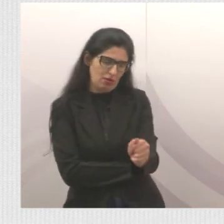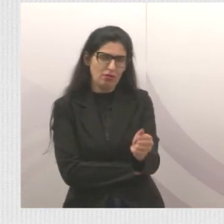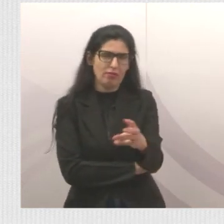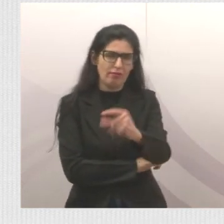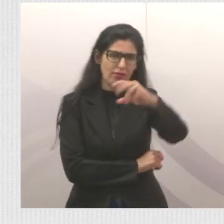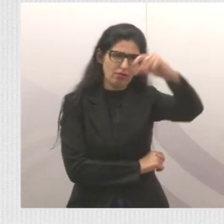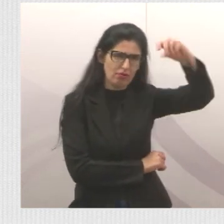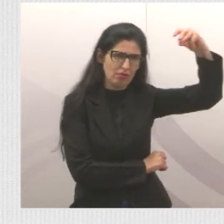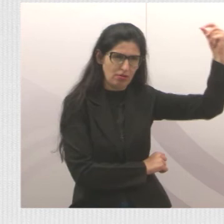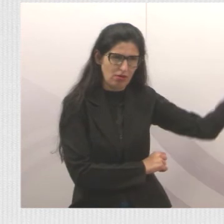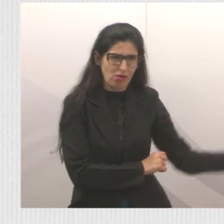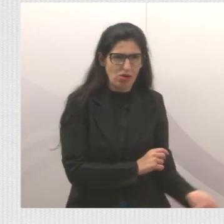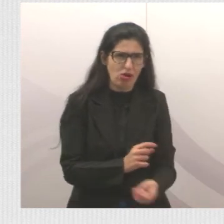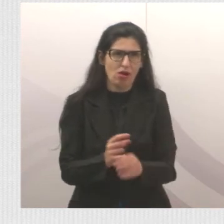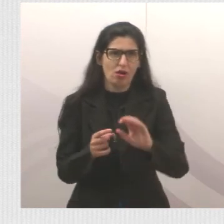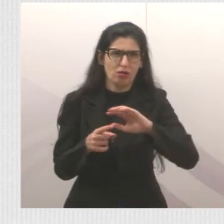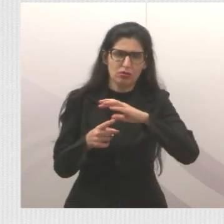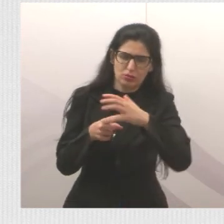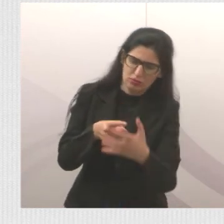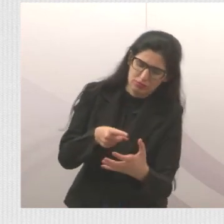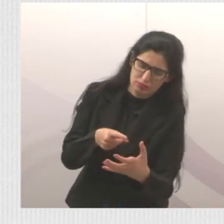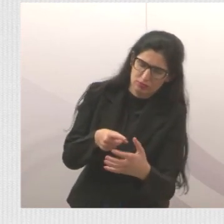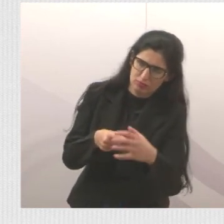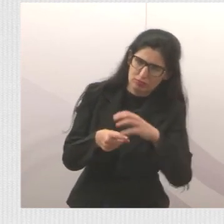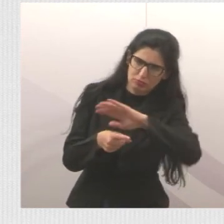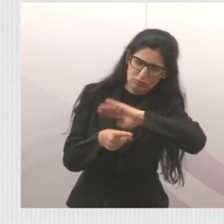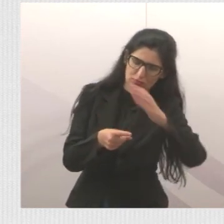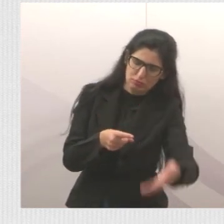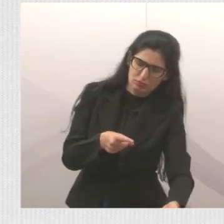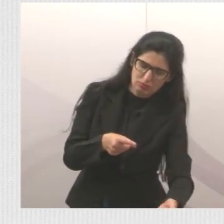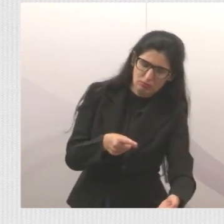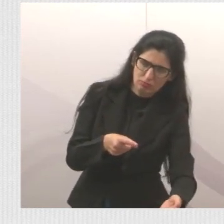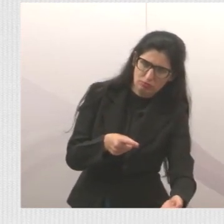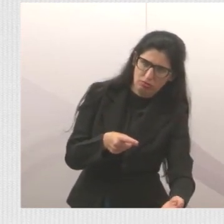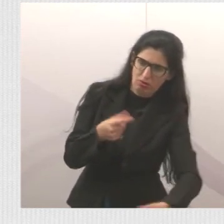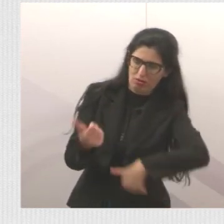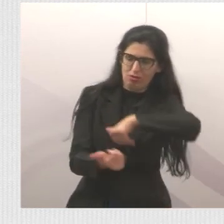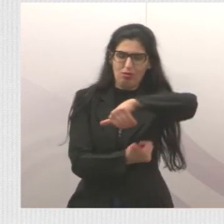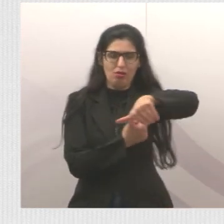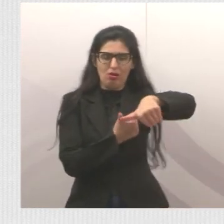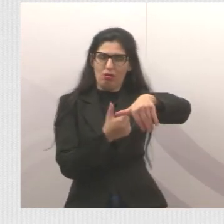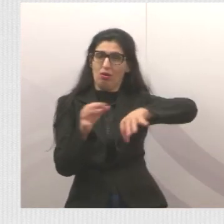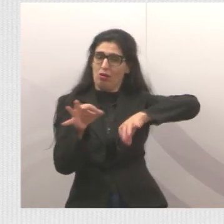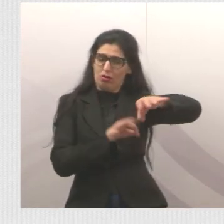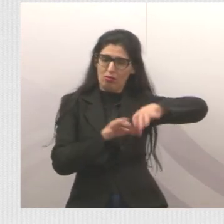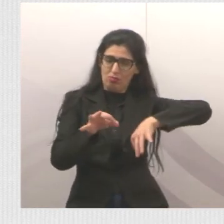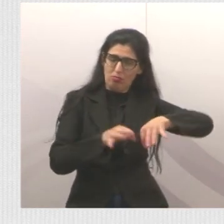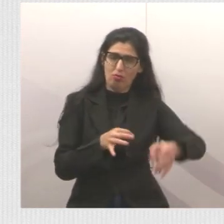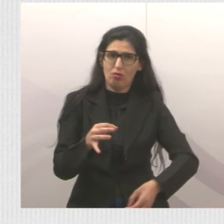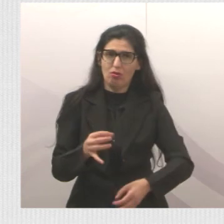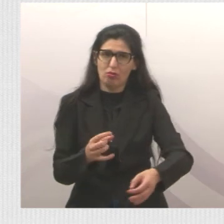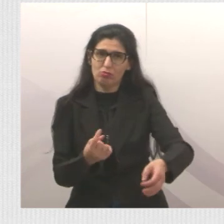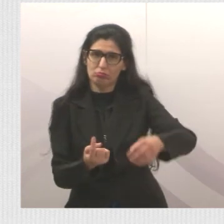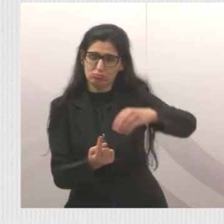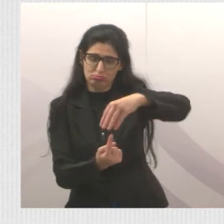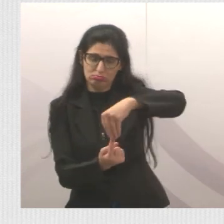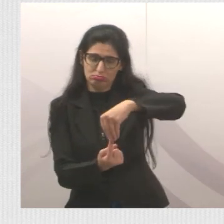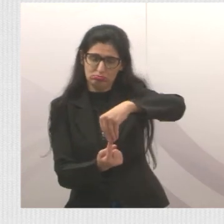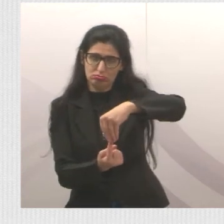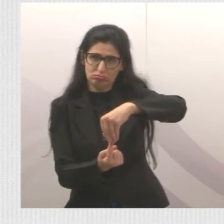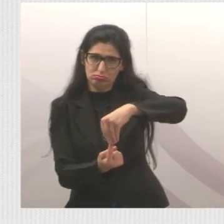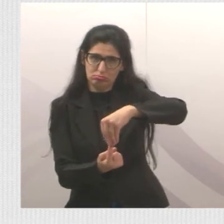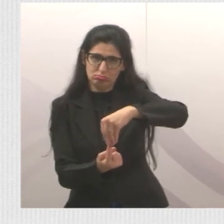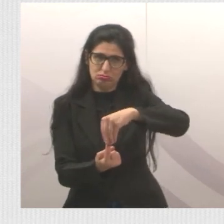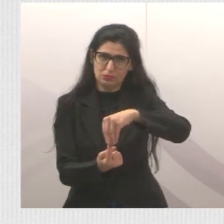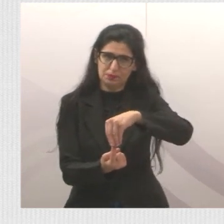muito tempo estava caído daquele jeito. Graças a Deus que foi feito. Então, a gente tem que mostrar antes e depois que foi feito o ponto de ônibus.